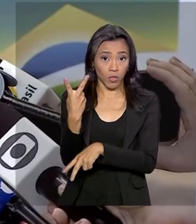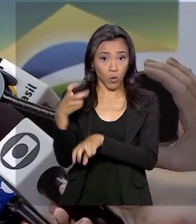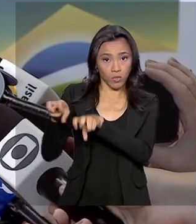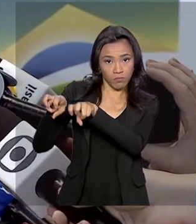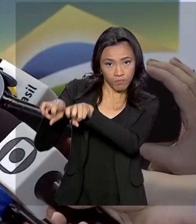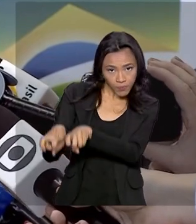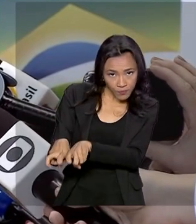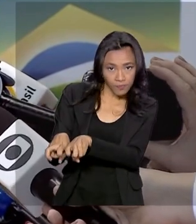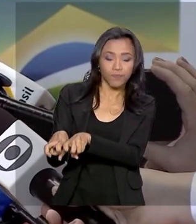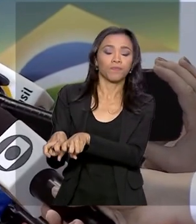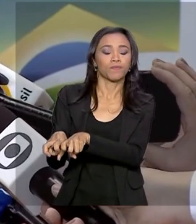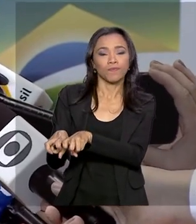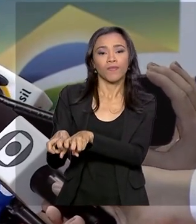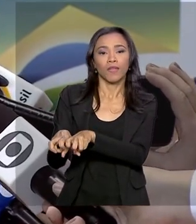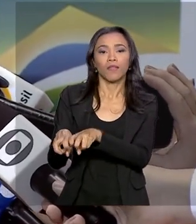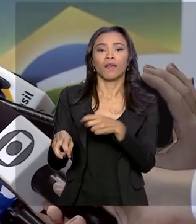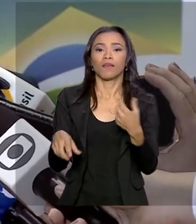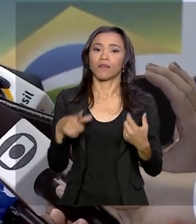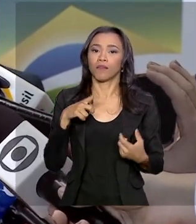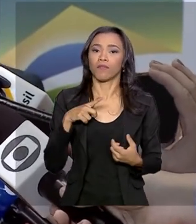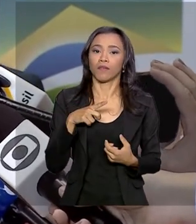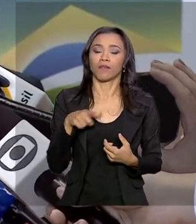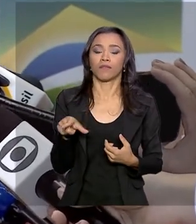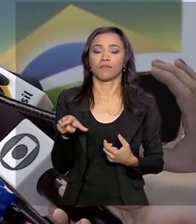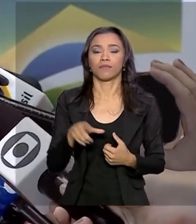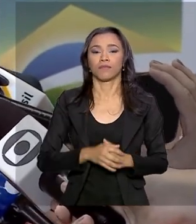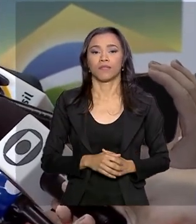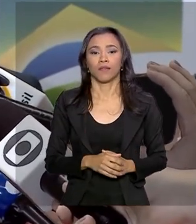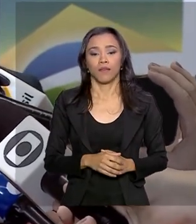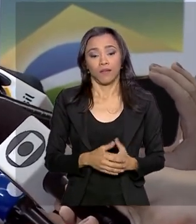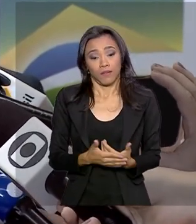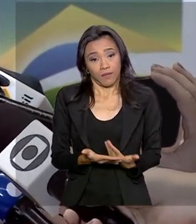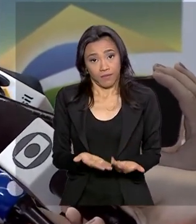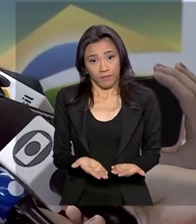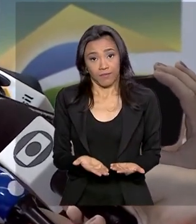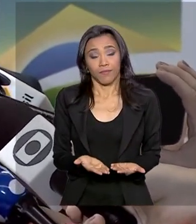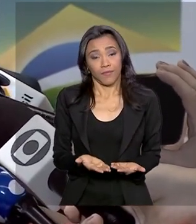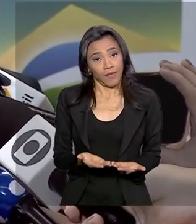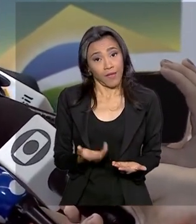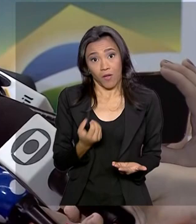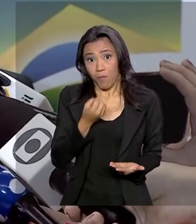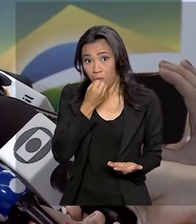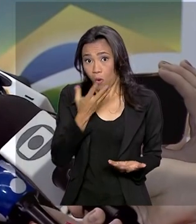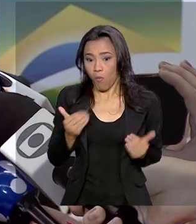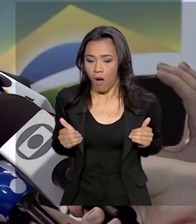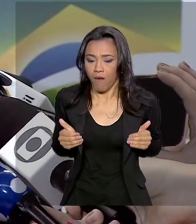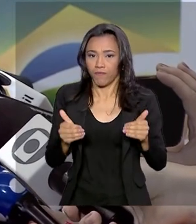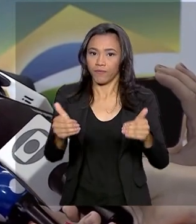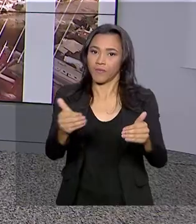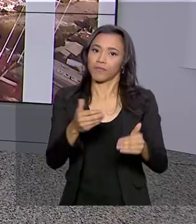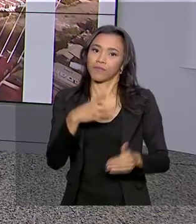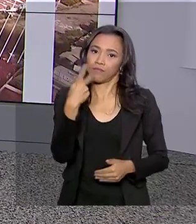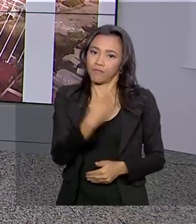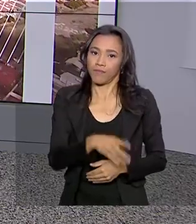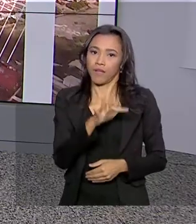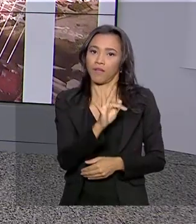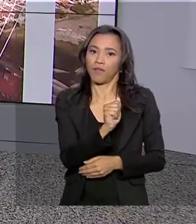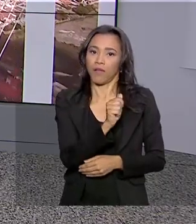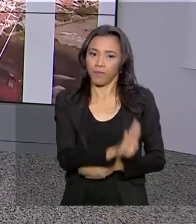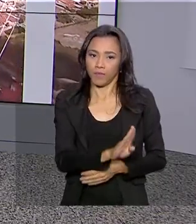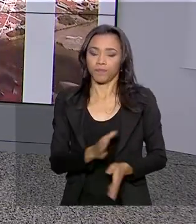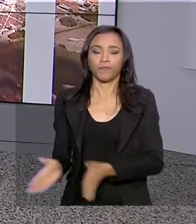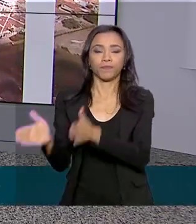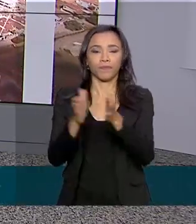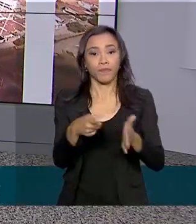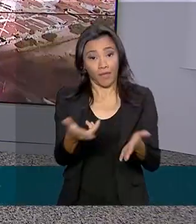F, que vai o piloto e o bombardeiro. Então é um grande avanço para a nossa Força Aérea. O